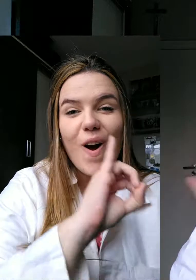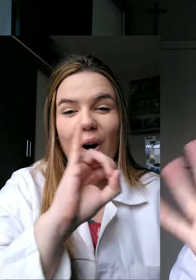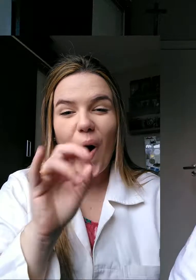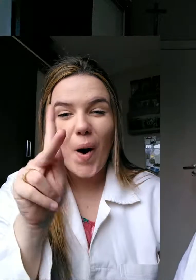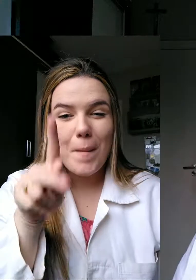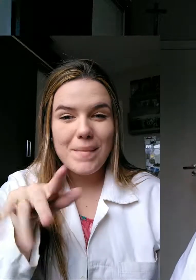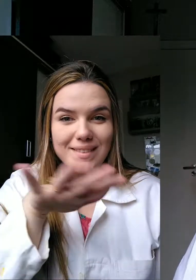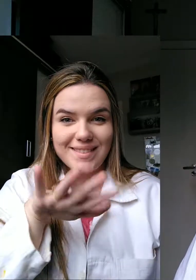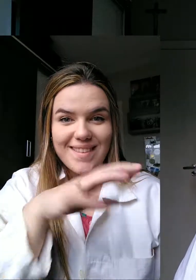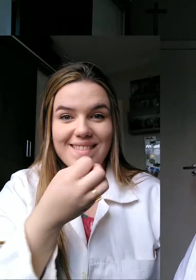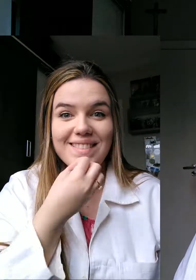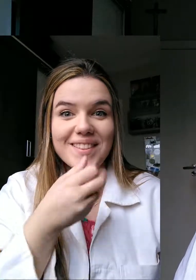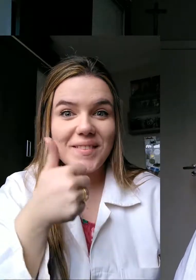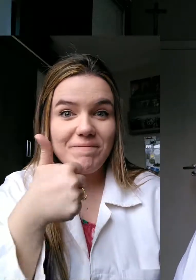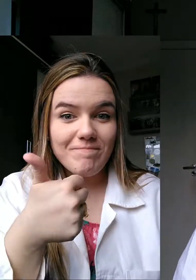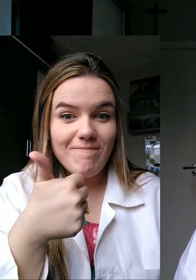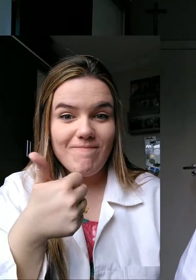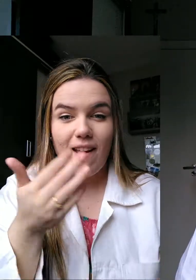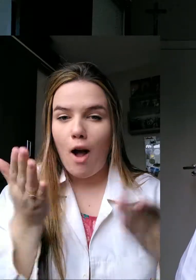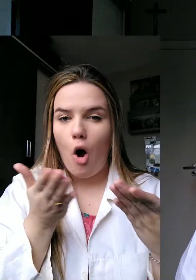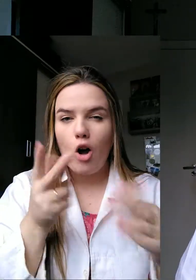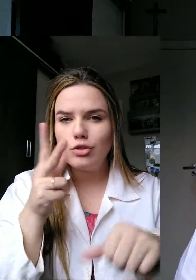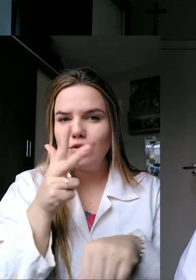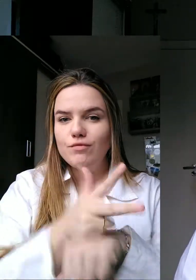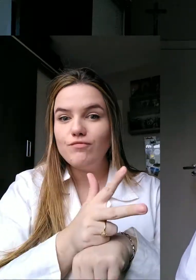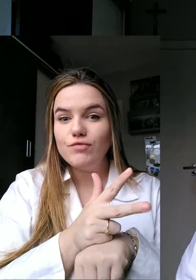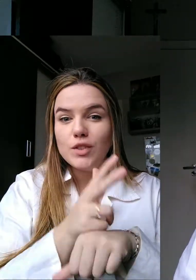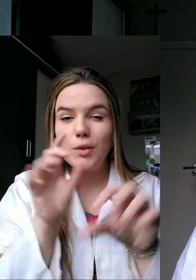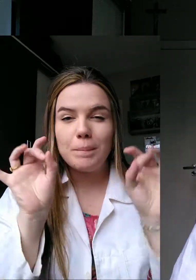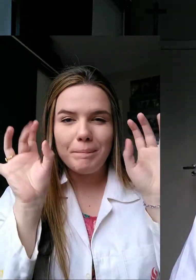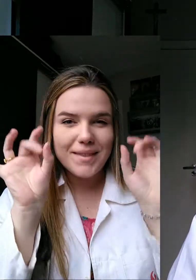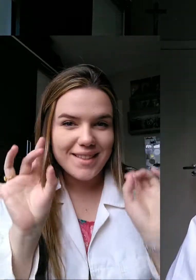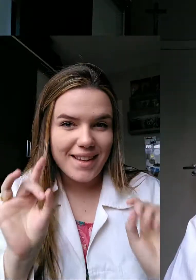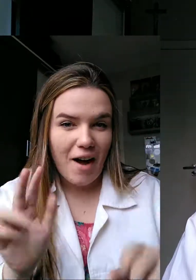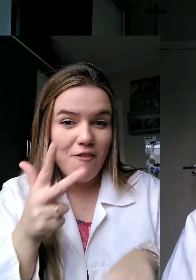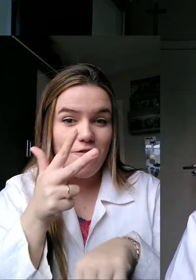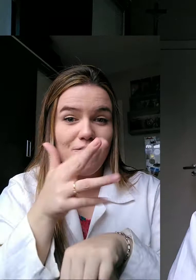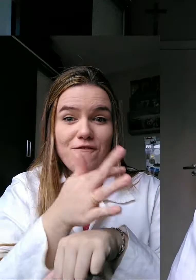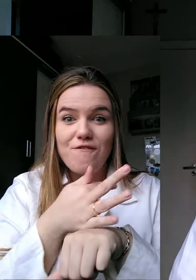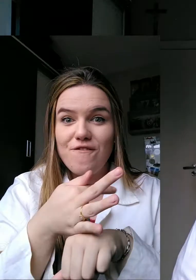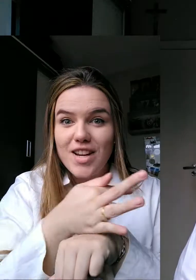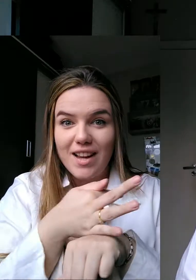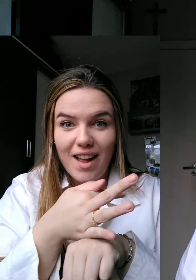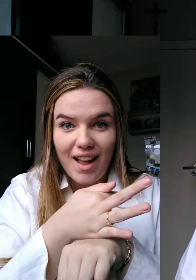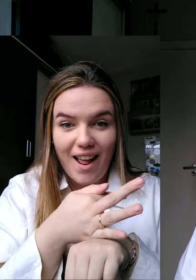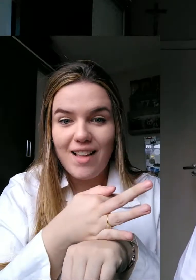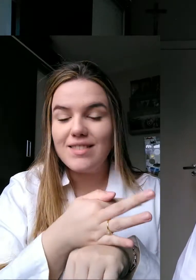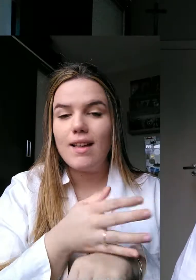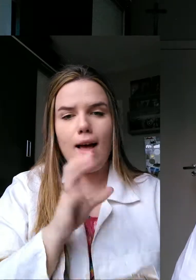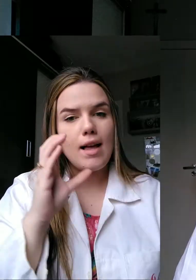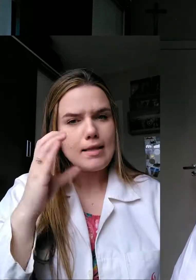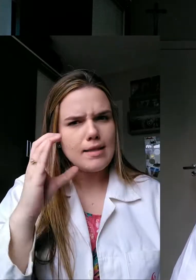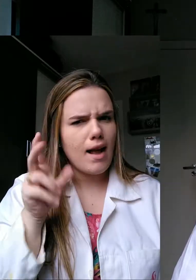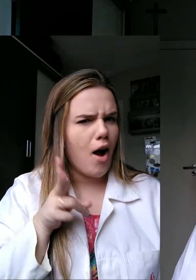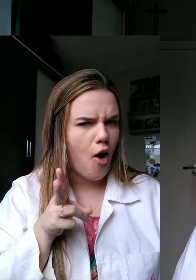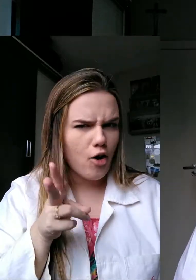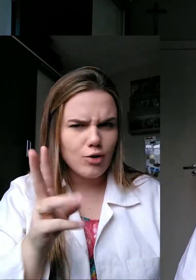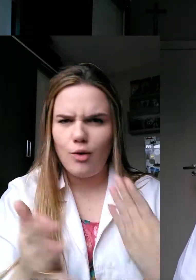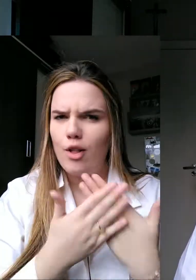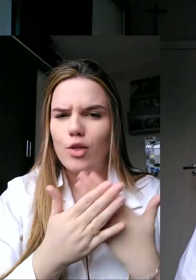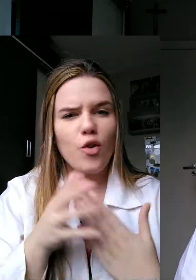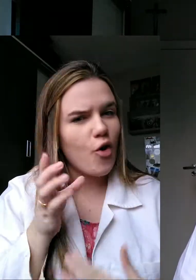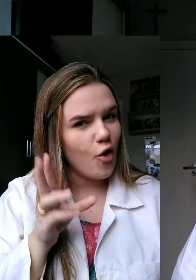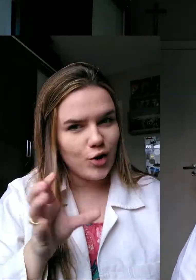Oi pessoal, tudo bem? Estamos aqui numa edição especial de férias, sim, eu estou de férias, provavelmente você também está,